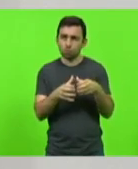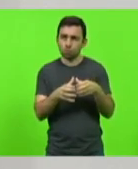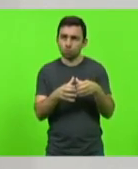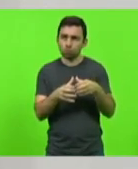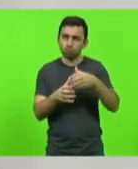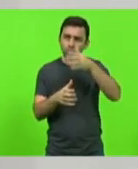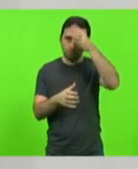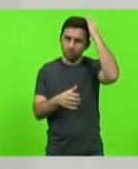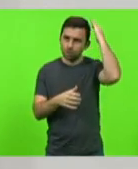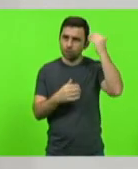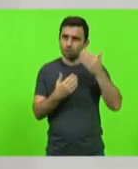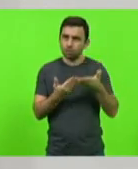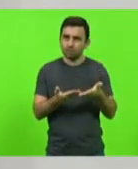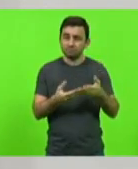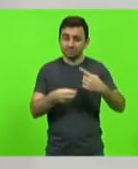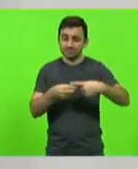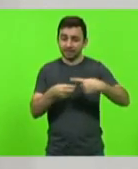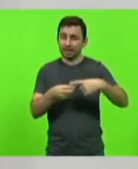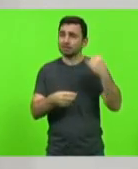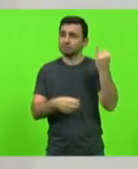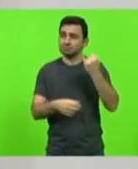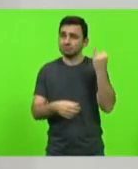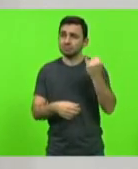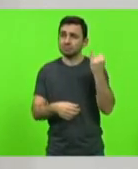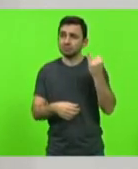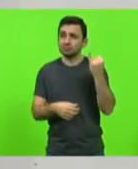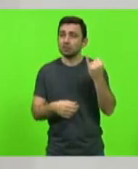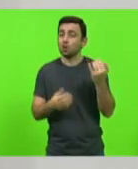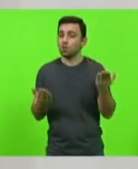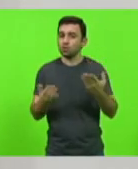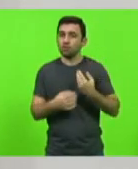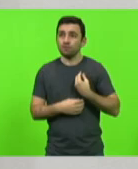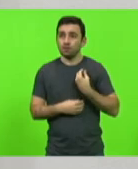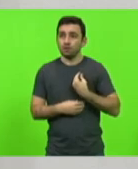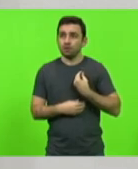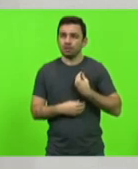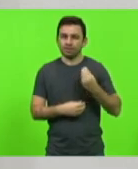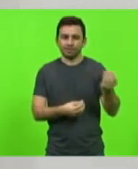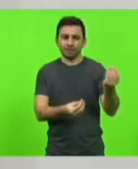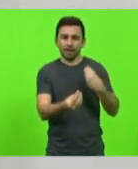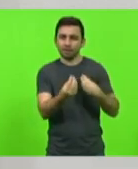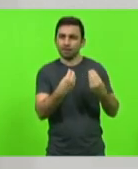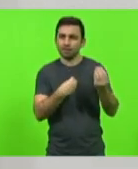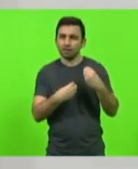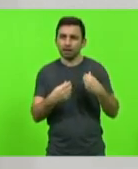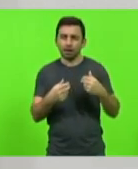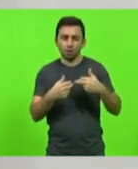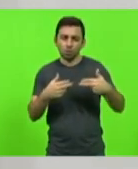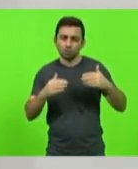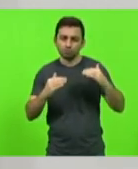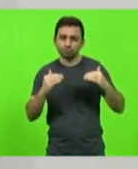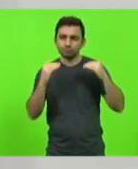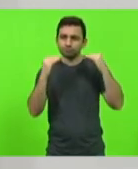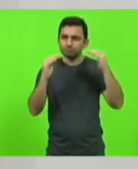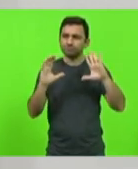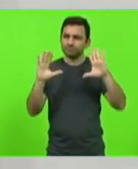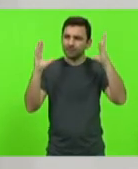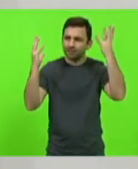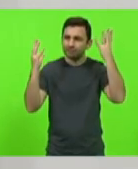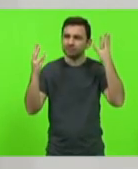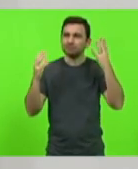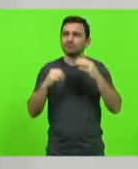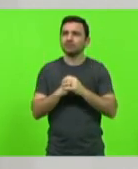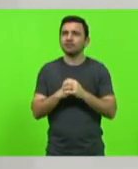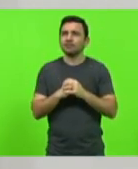município, tendo em vista que hoje sobrevivem aí das doações, das promoções, de eventos que